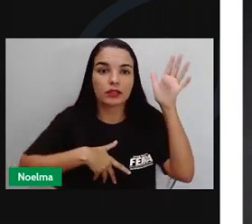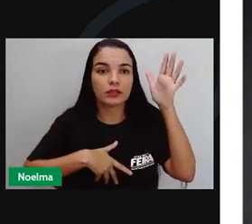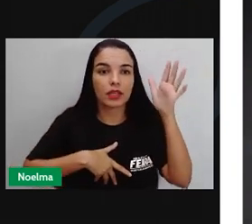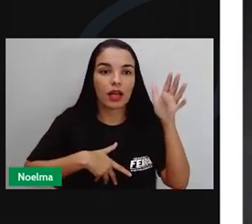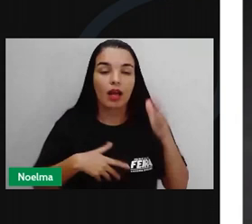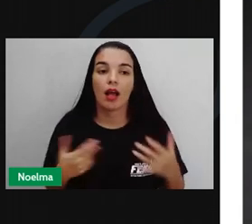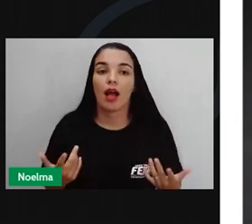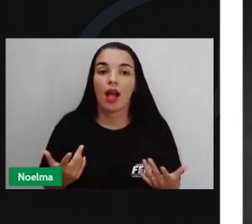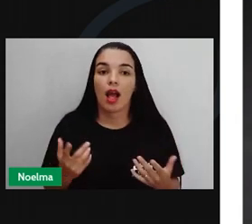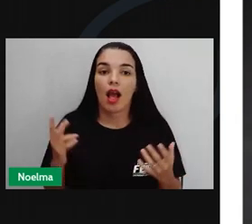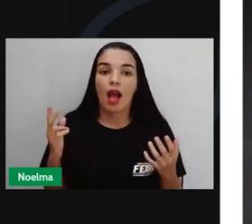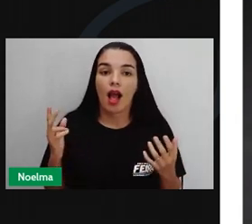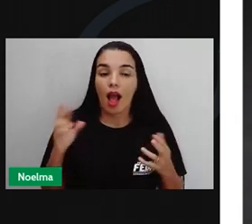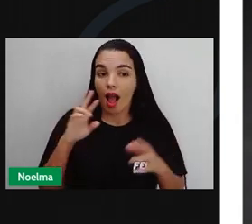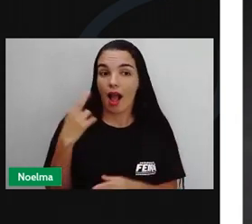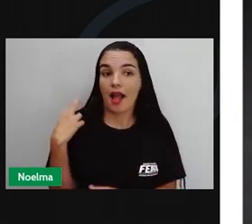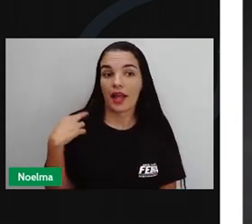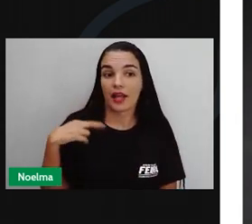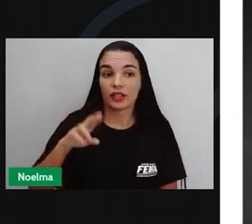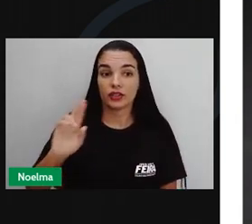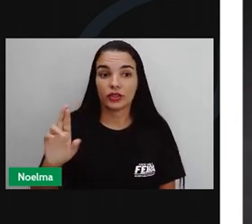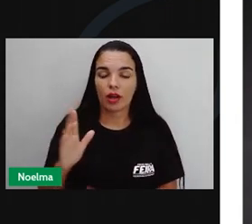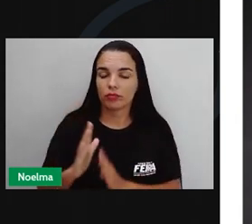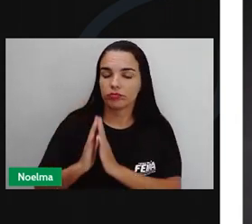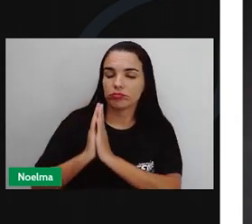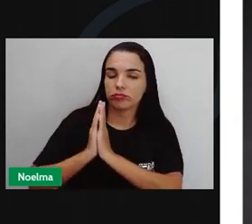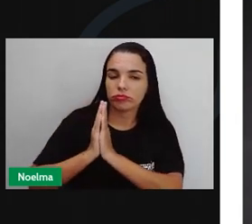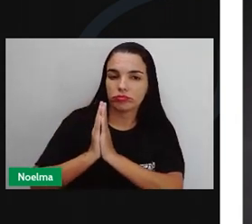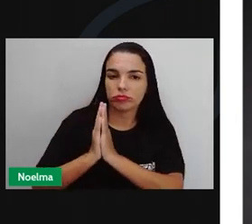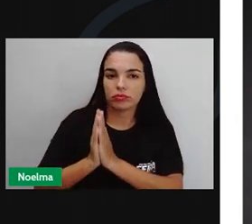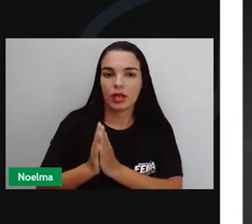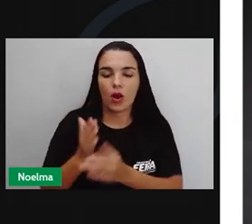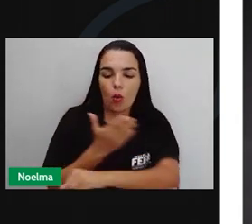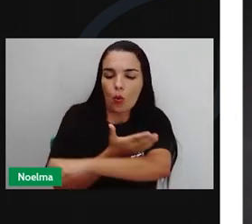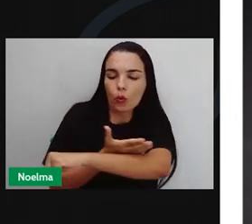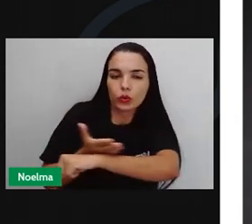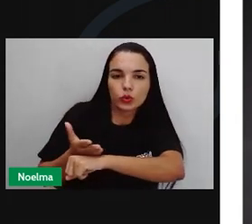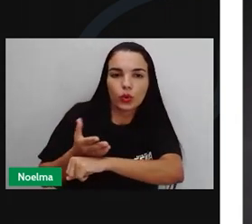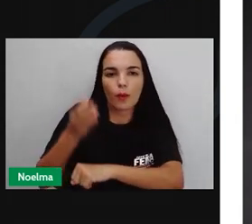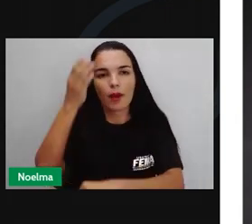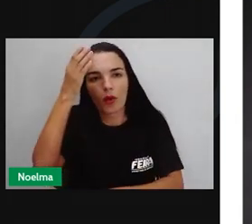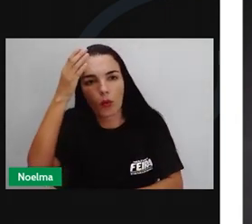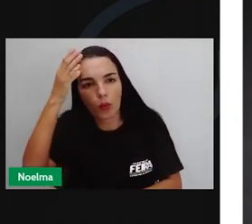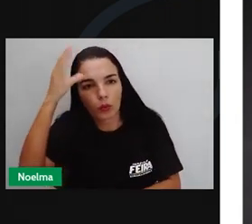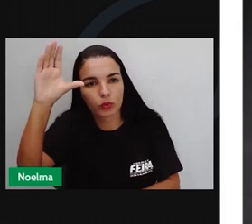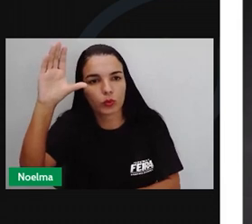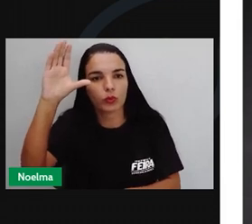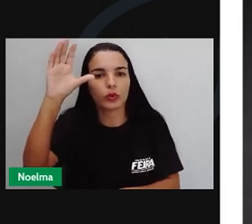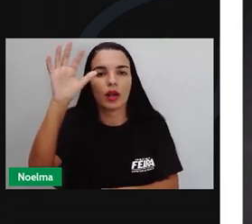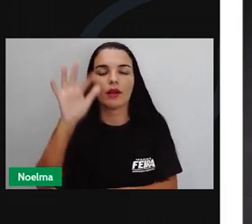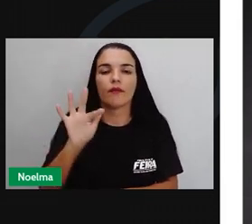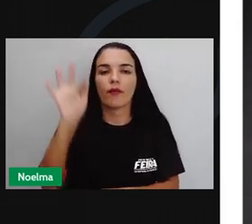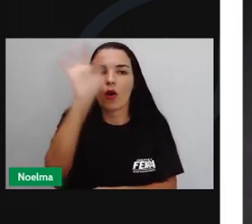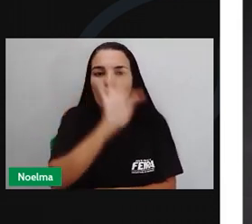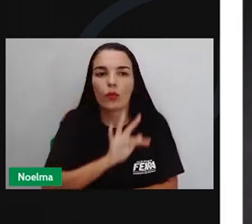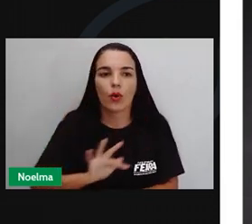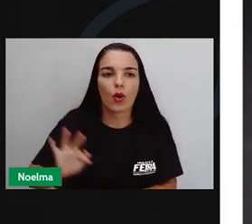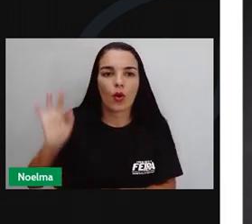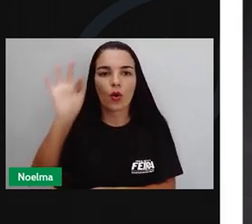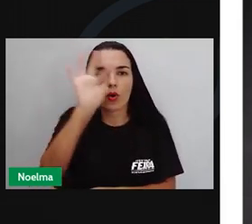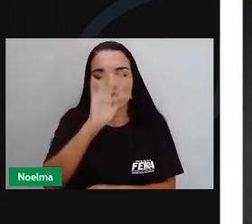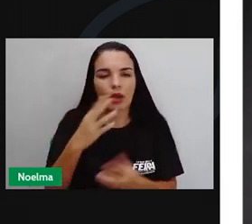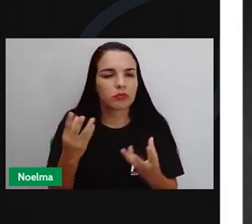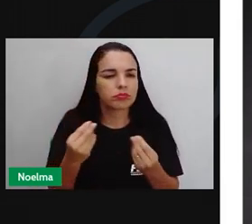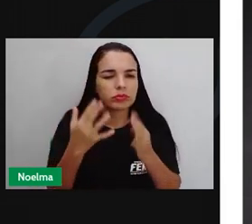valores, a religião, crenças, costumes, folclore, tradições e muitas outras